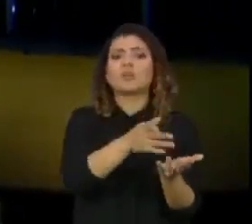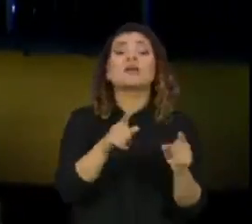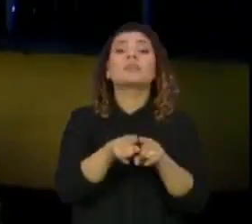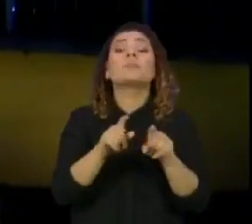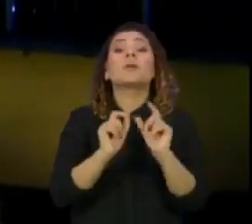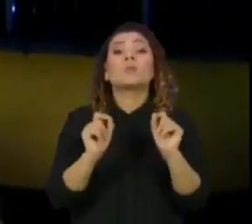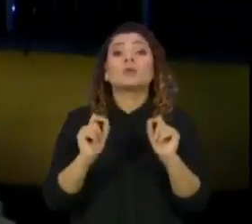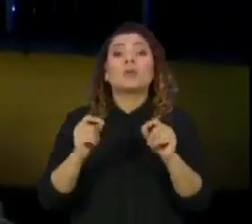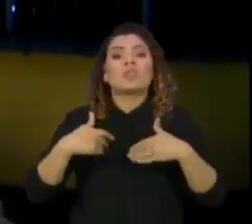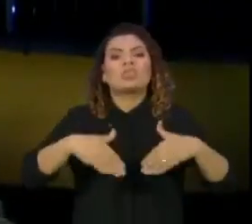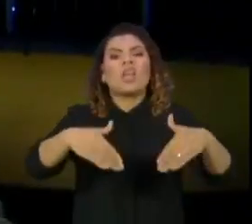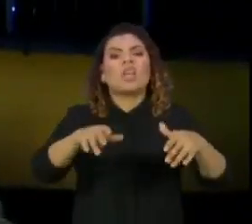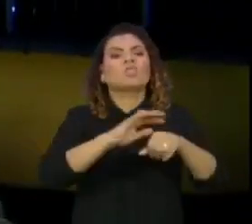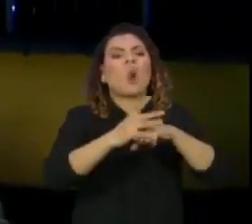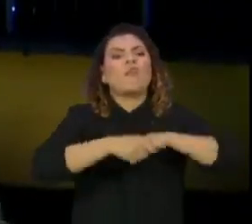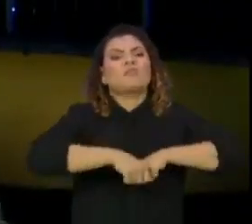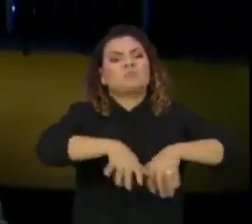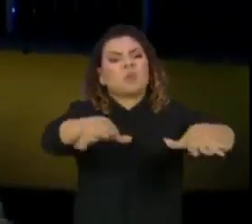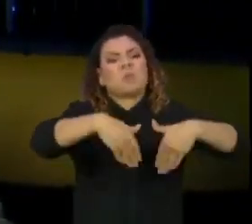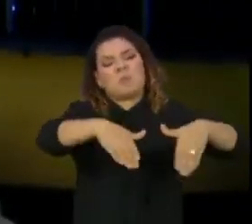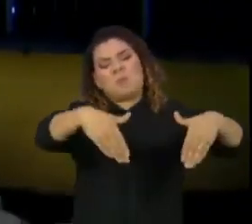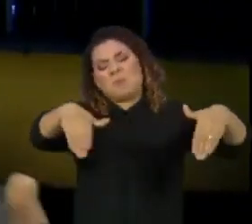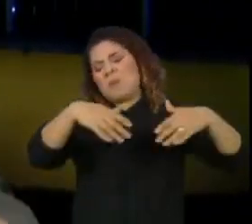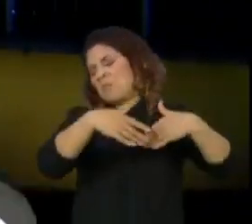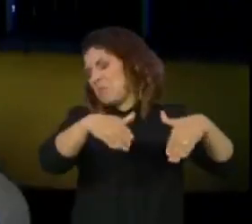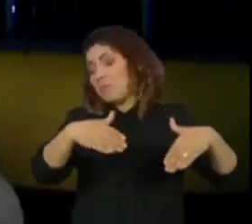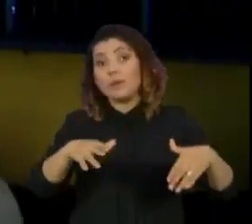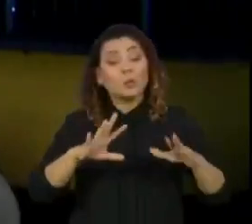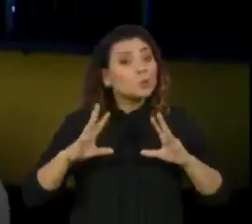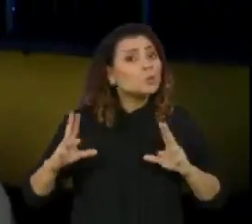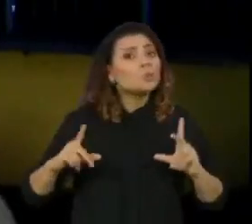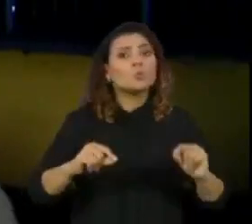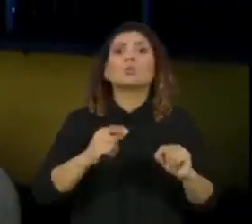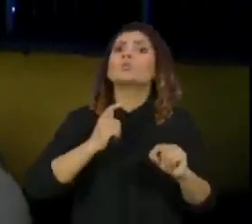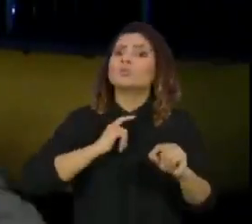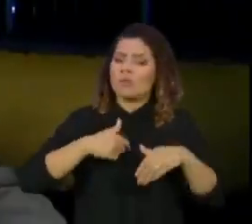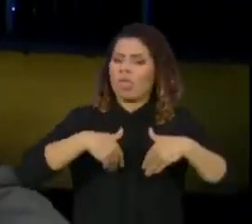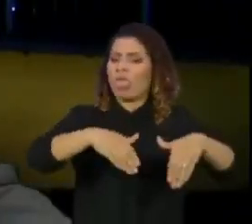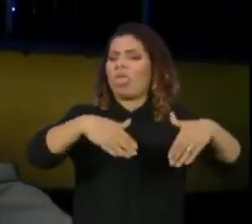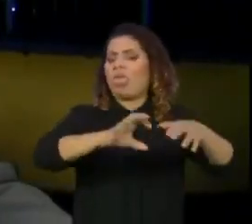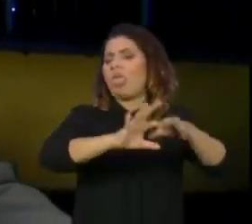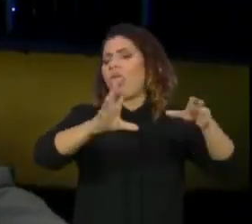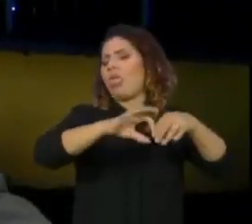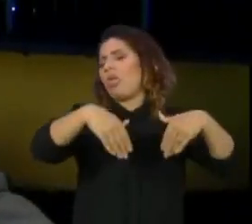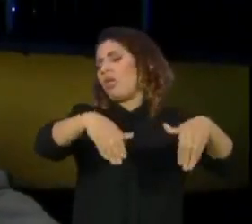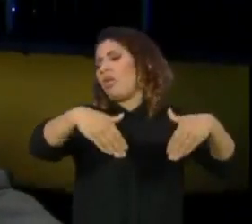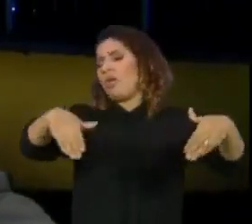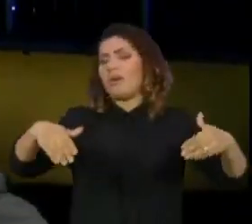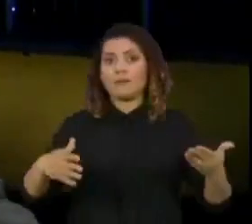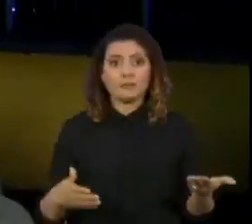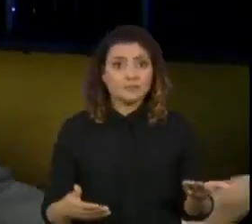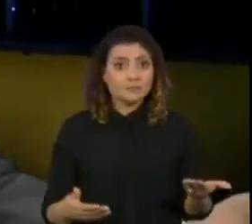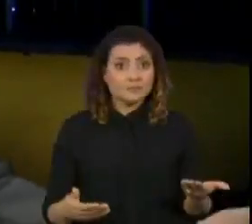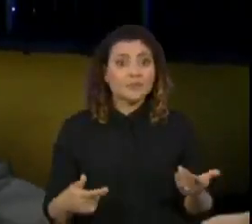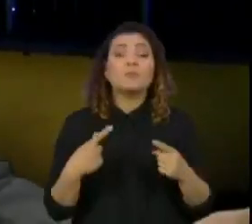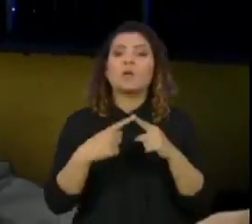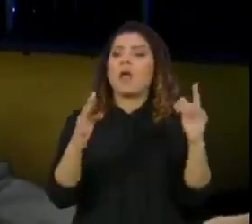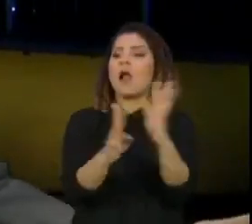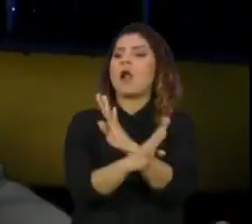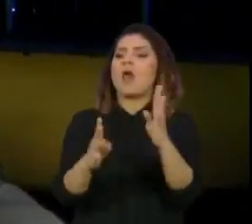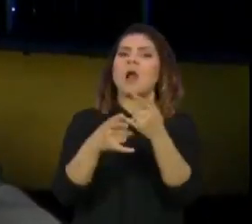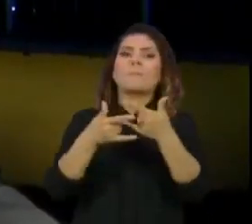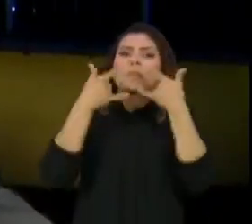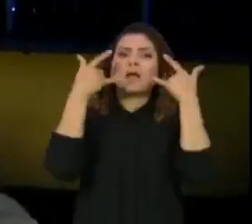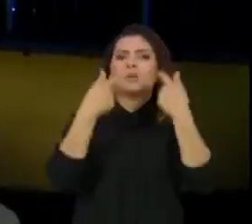de rebanho. Tudo que era defendida pelo esvaziamento da aglomeração, do uso de